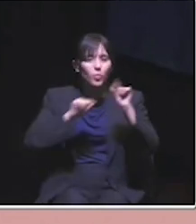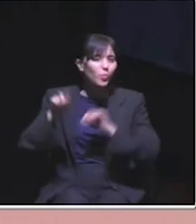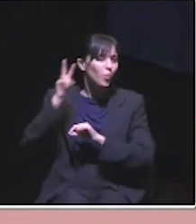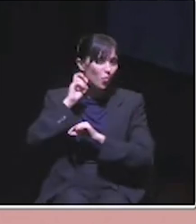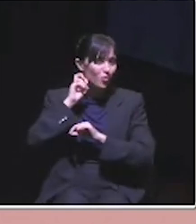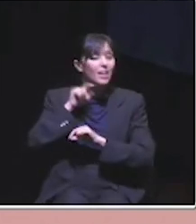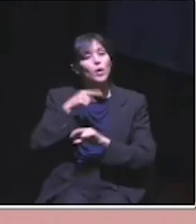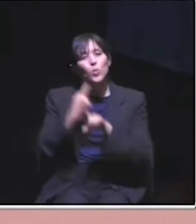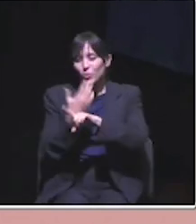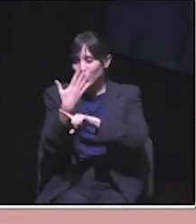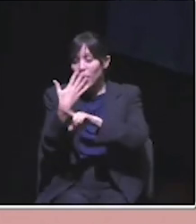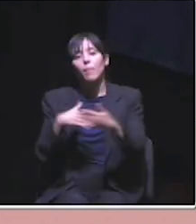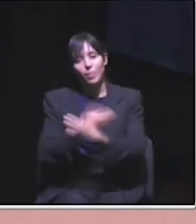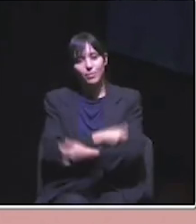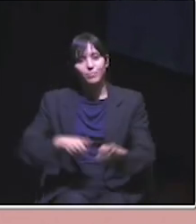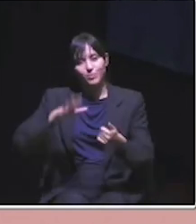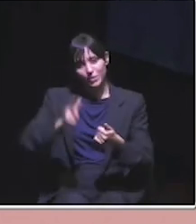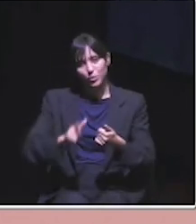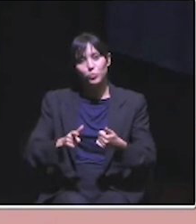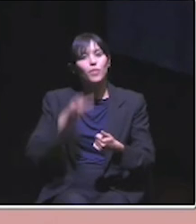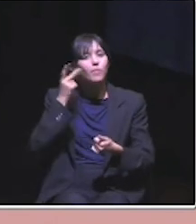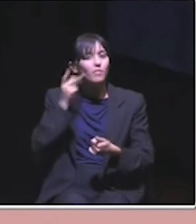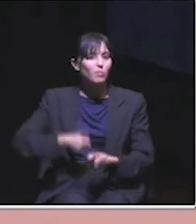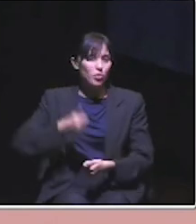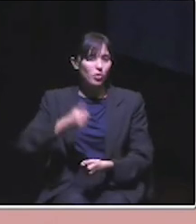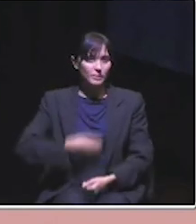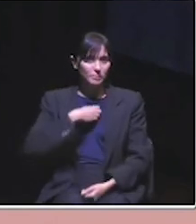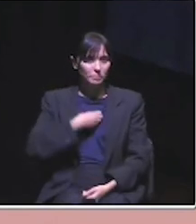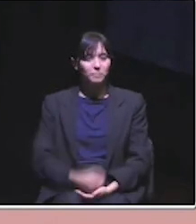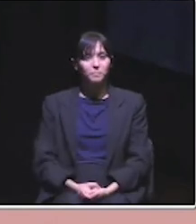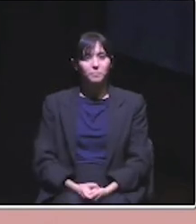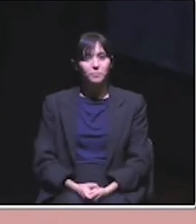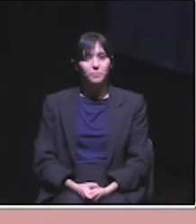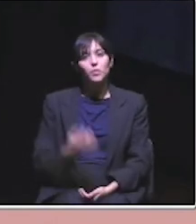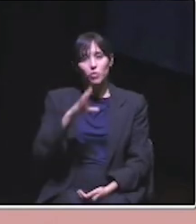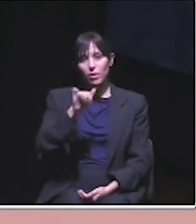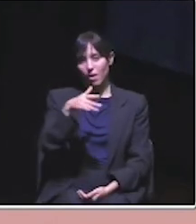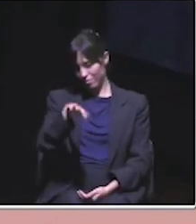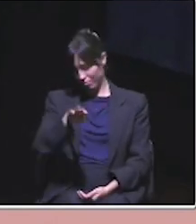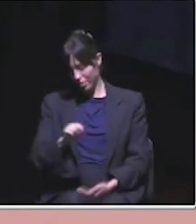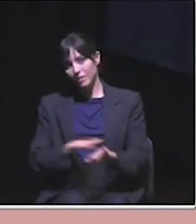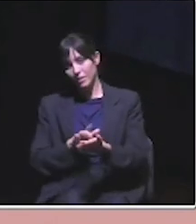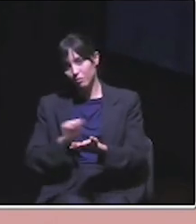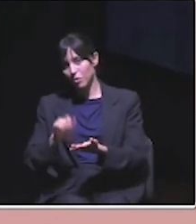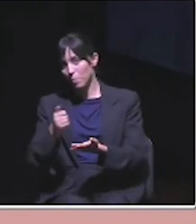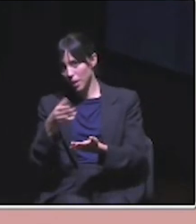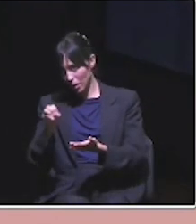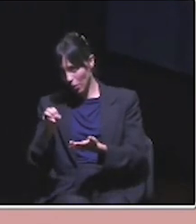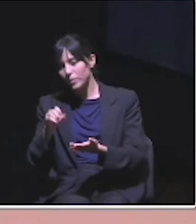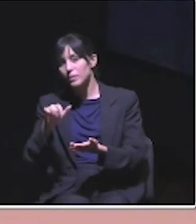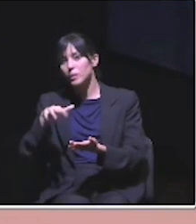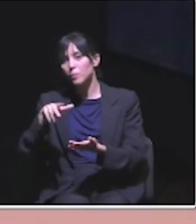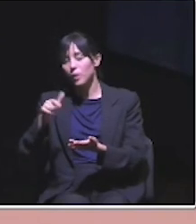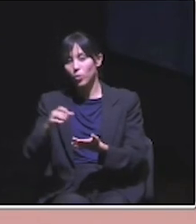nestas pequenas coisas que fazemos Lisboa uma cidade melhor para viver. E tal Calvino, no seu livro O Barão Acupador, fala-nos da ideia de fazer o